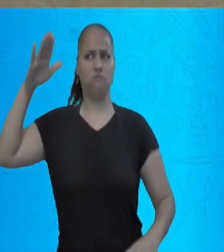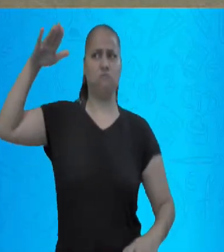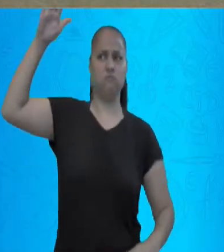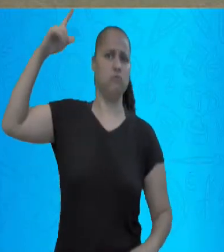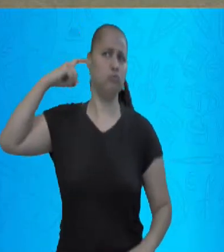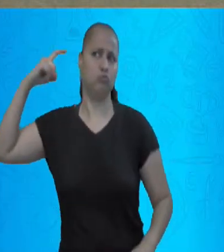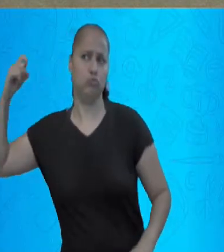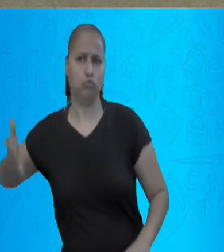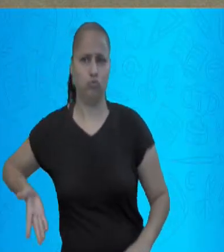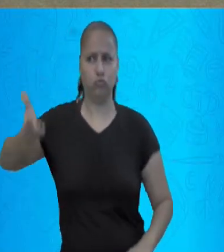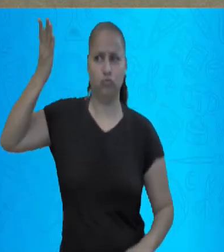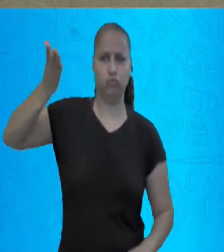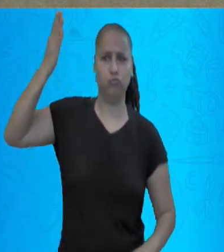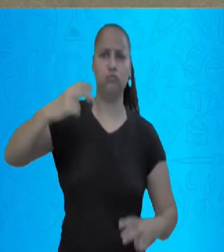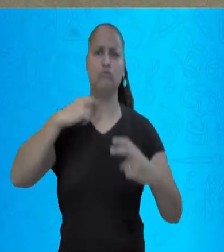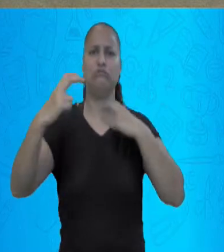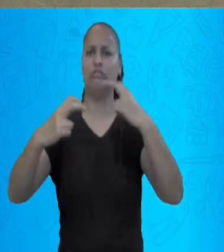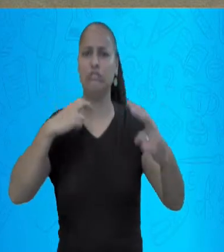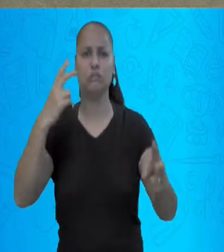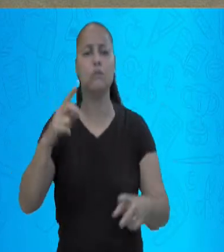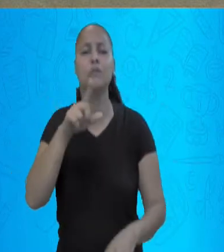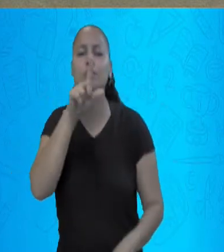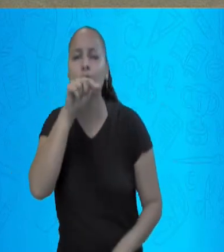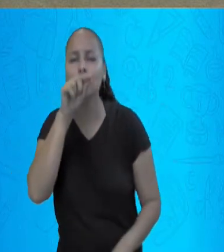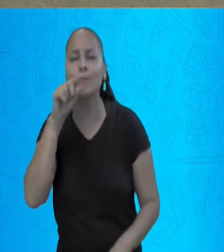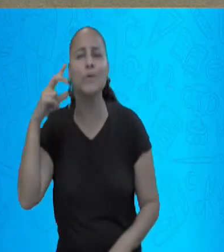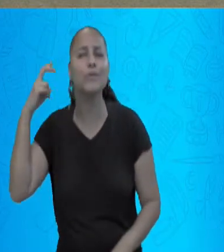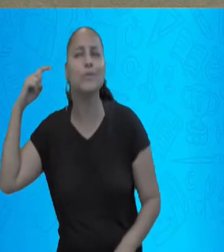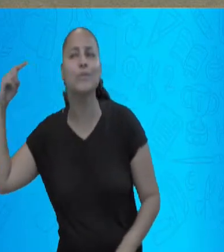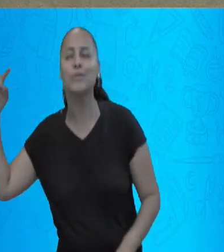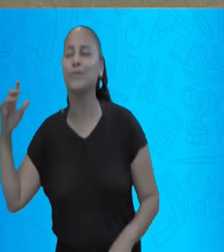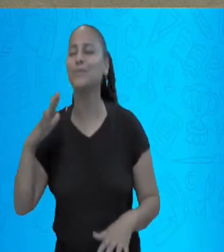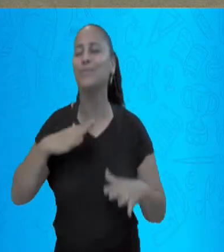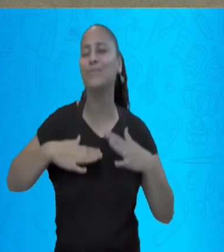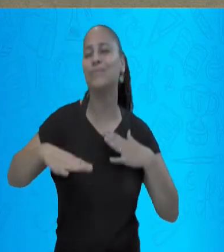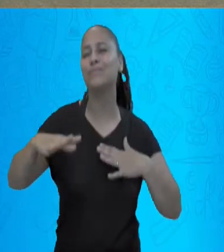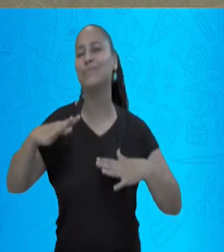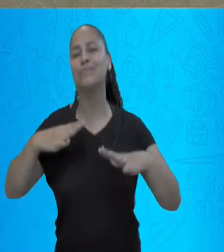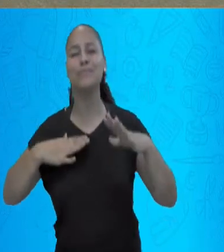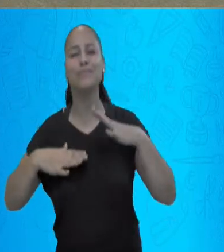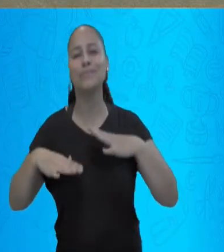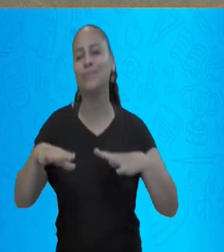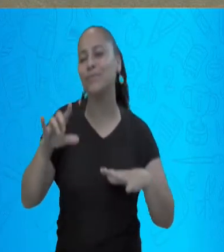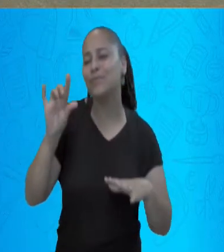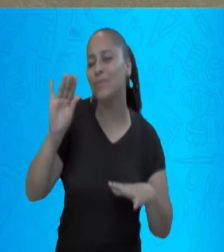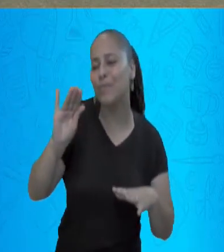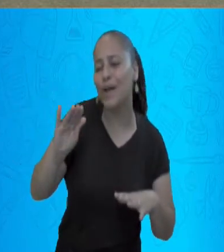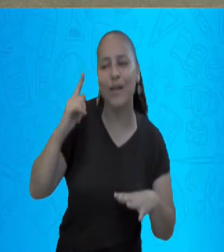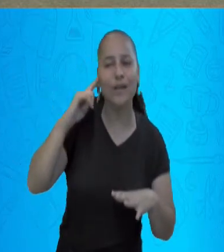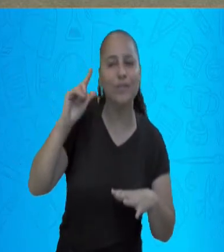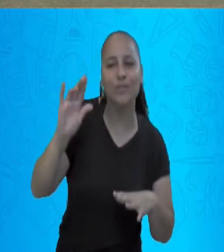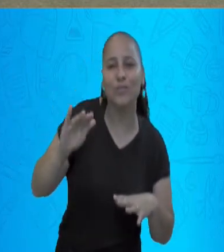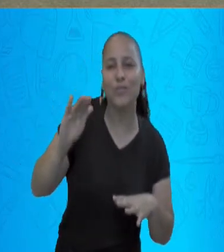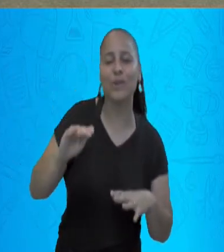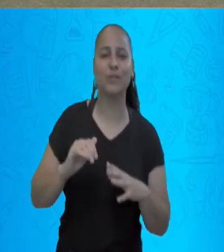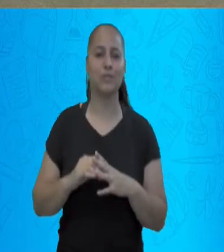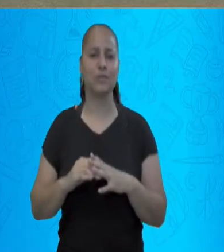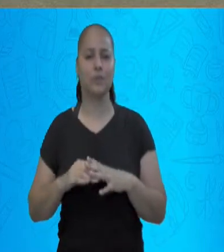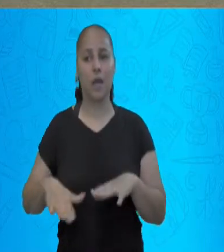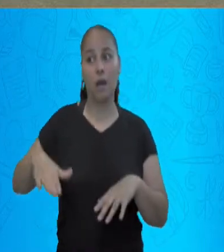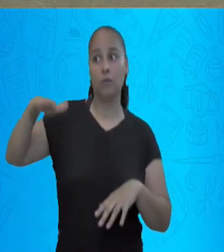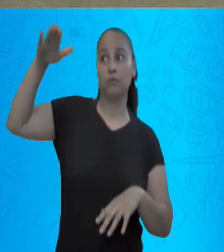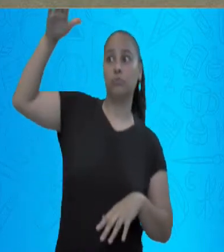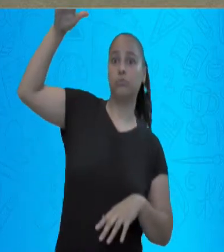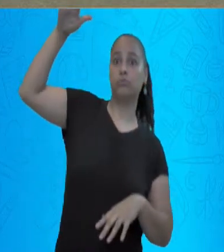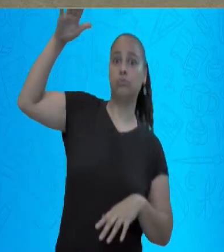forte no megafone e o passarinho é mais suave, é mais fraco. Altura.